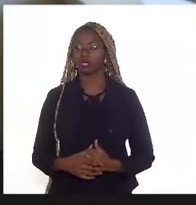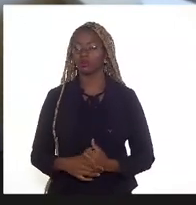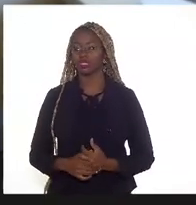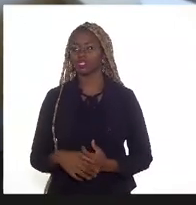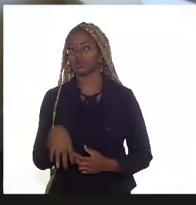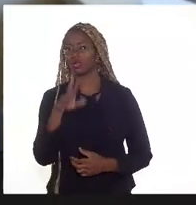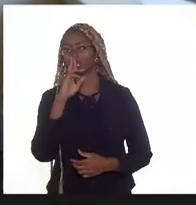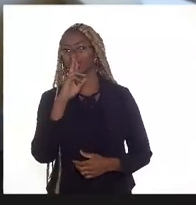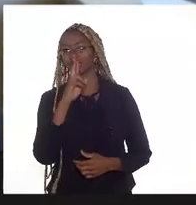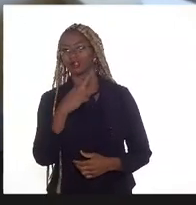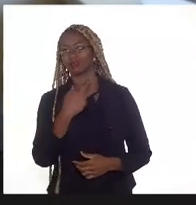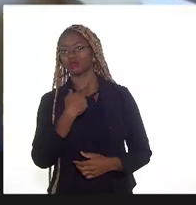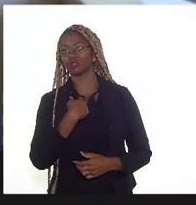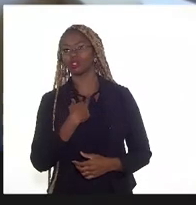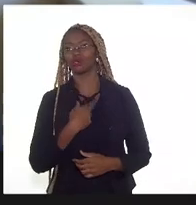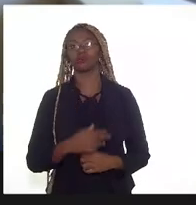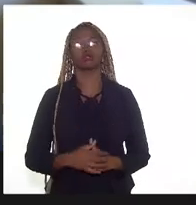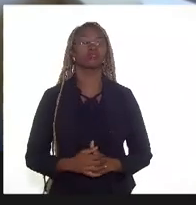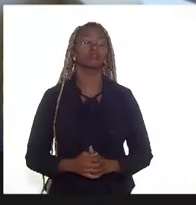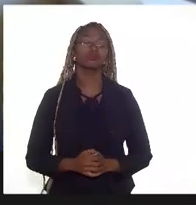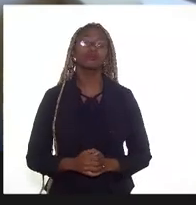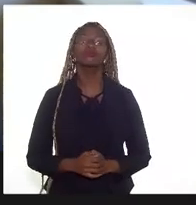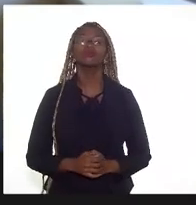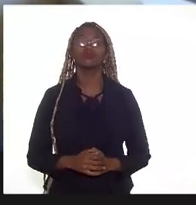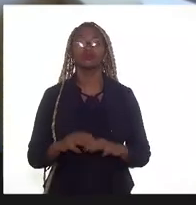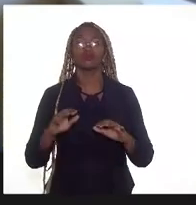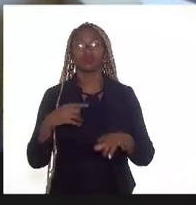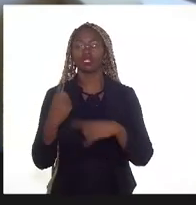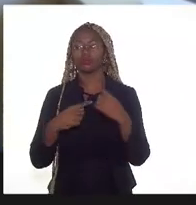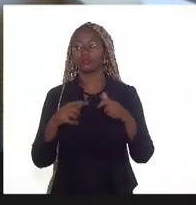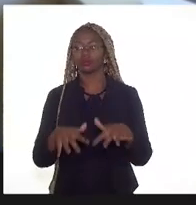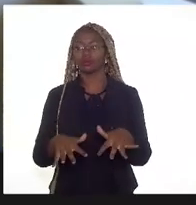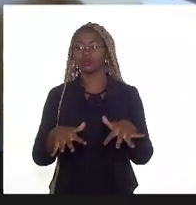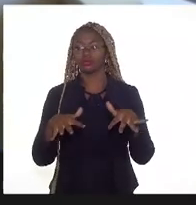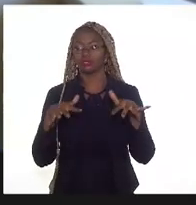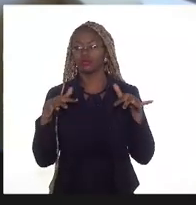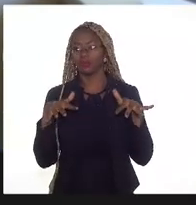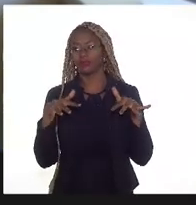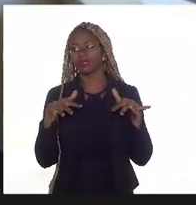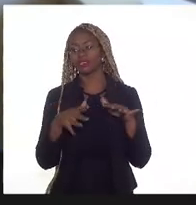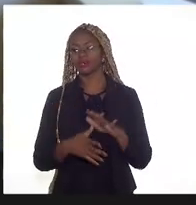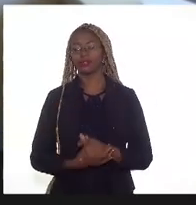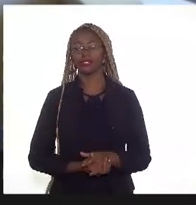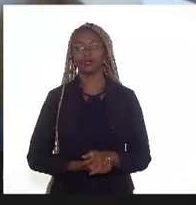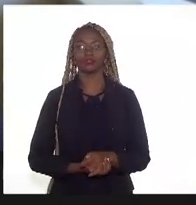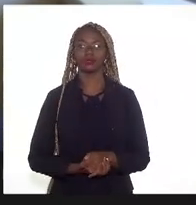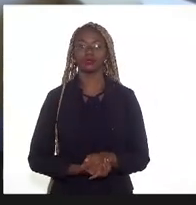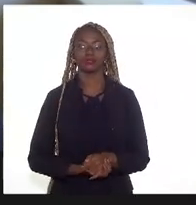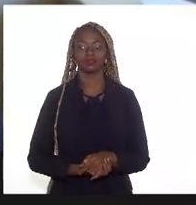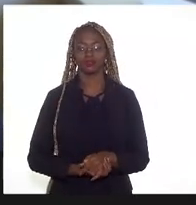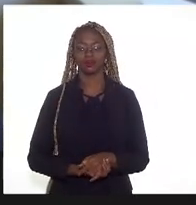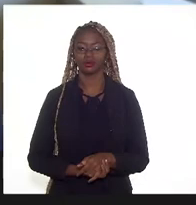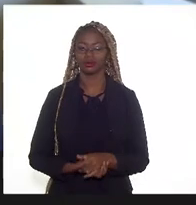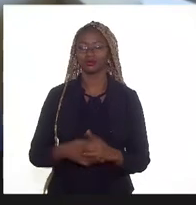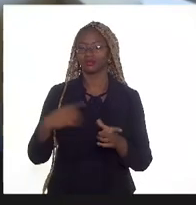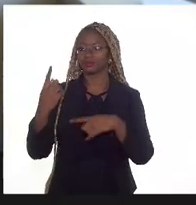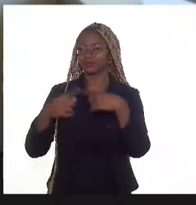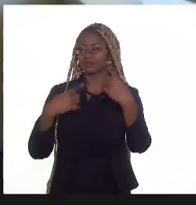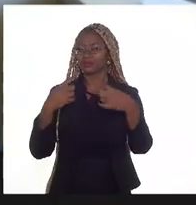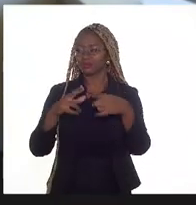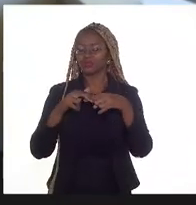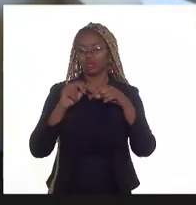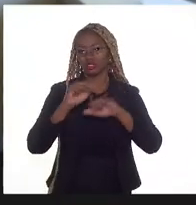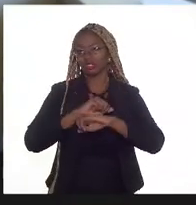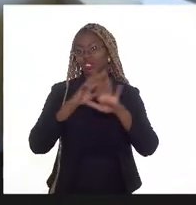porque não tinha saído isso nas audiências pretéritas, porque evidentemente